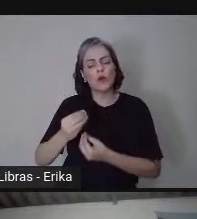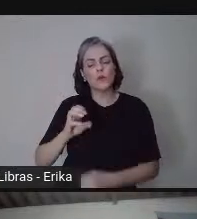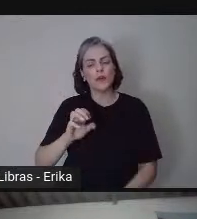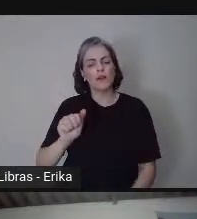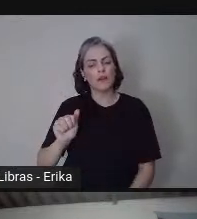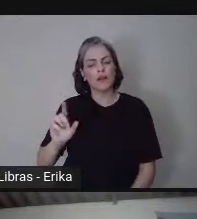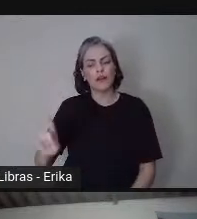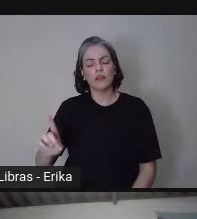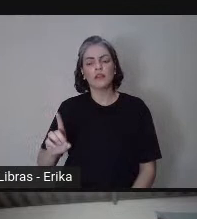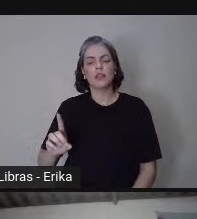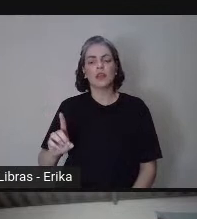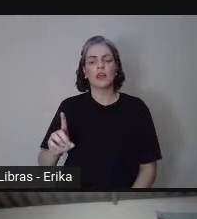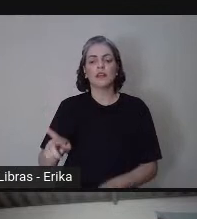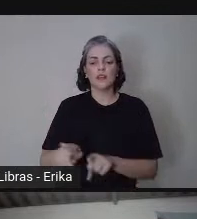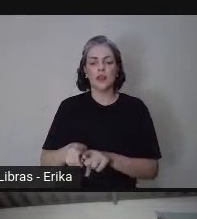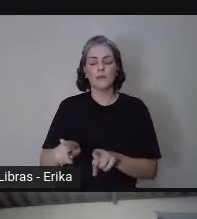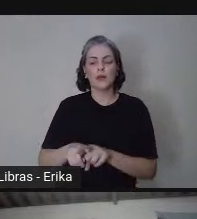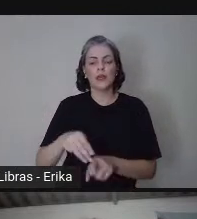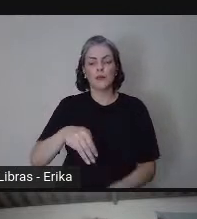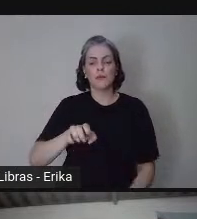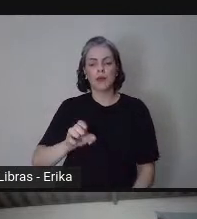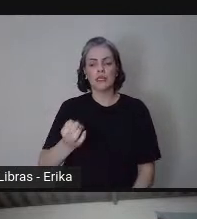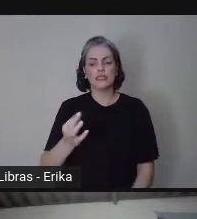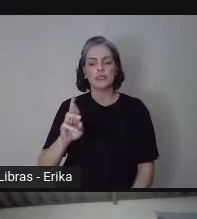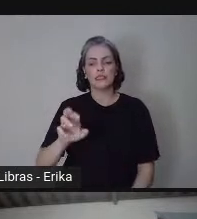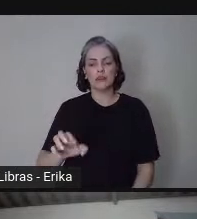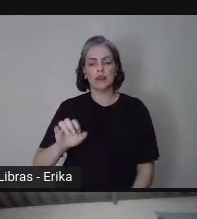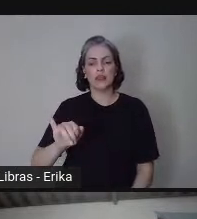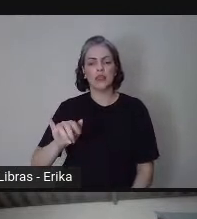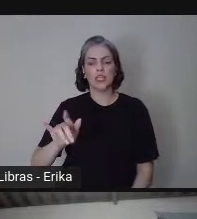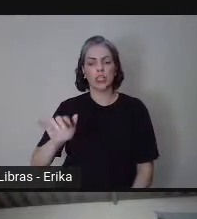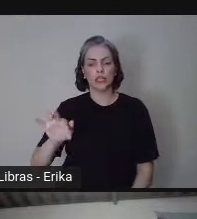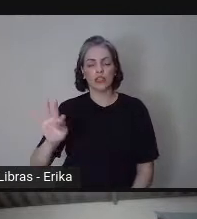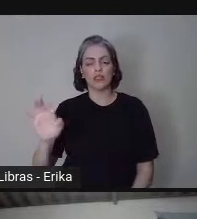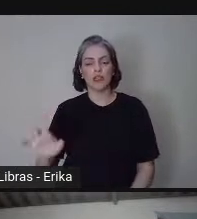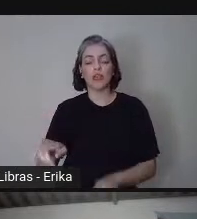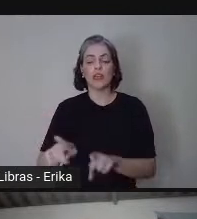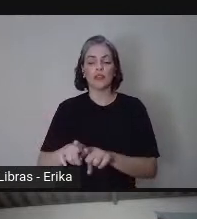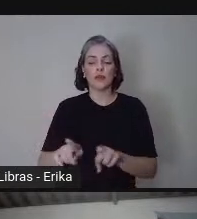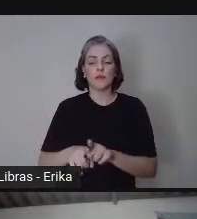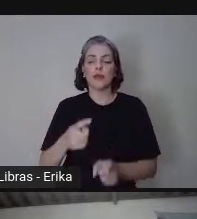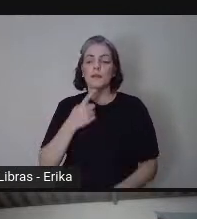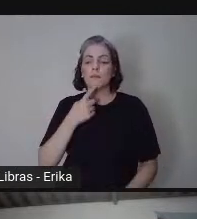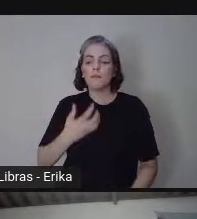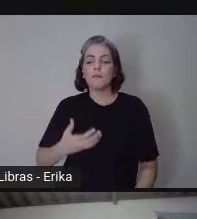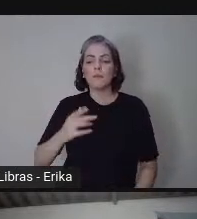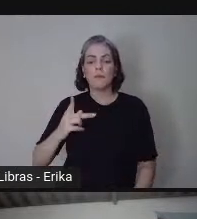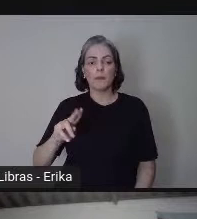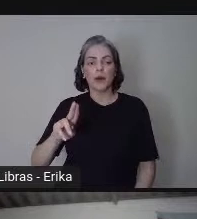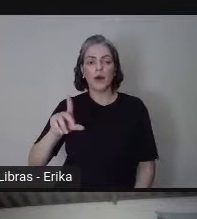Mestre Ignorante e Paulo Freire. Então, para poder dar uma contextualizada